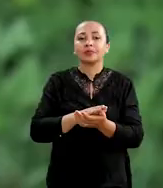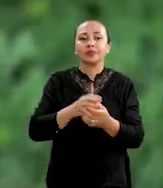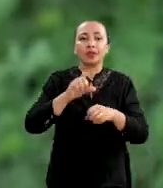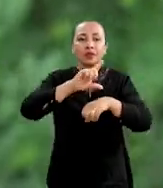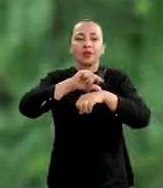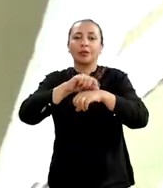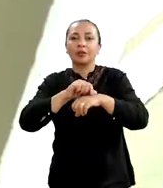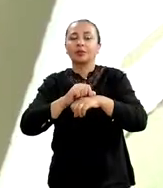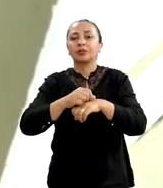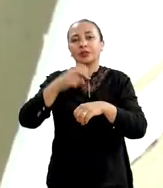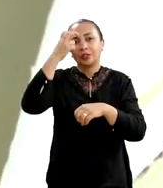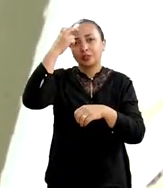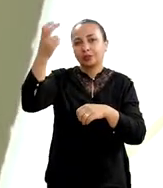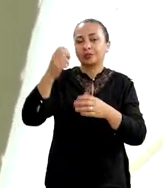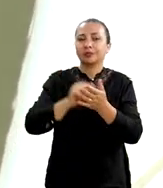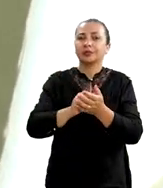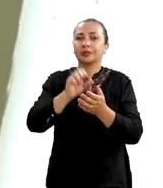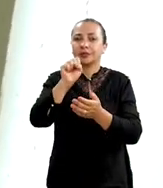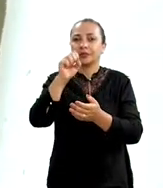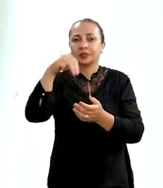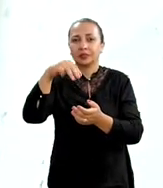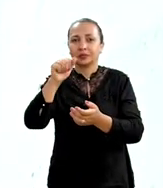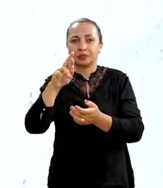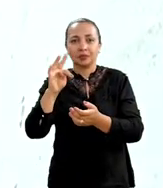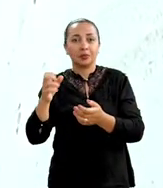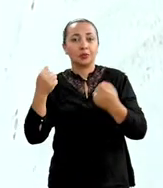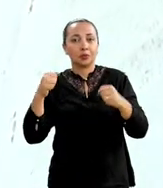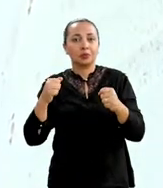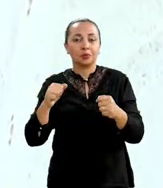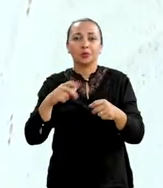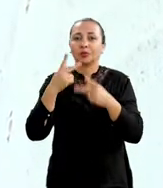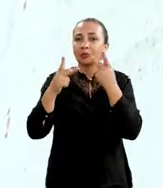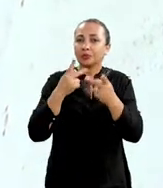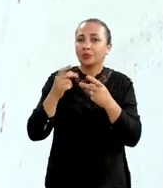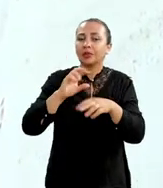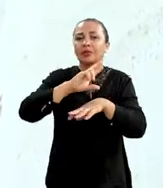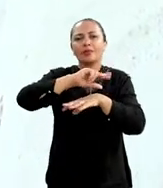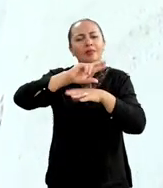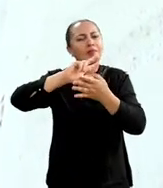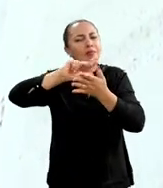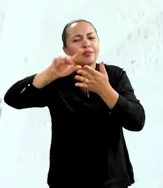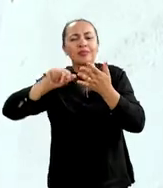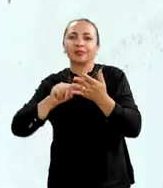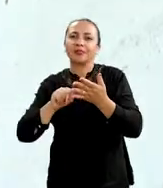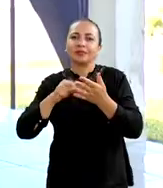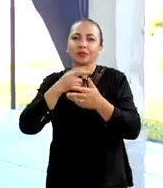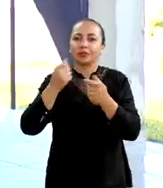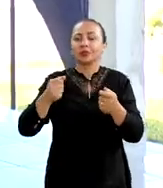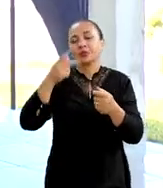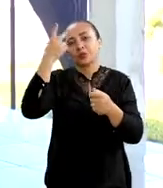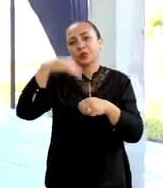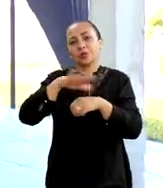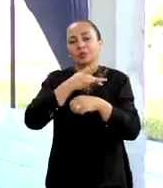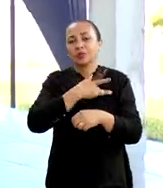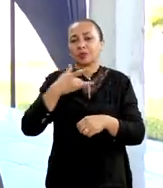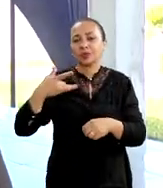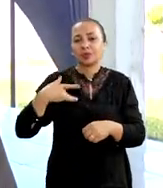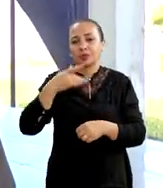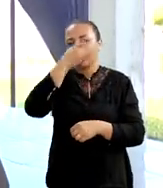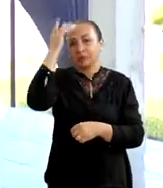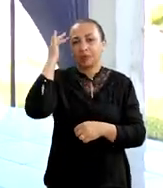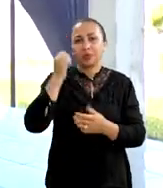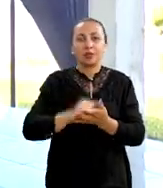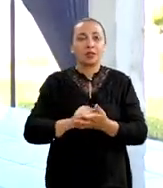inteligentes, esses smartwatches, eles podem predizer diversas questões da saúde do idoso, desde a detecção de